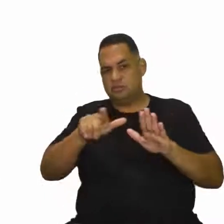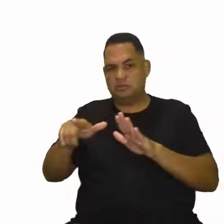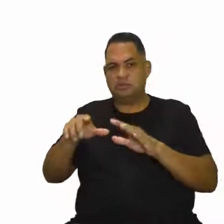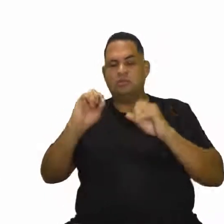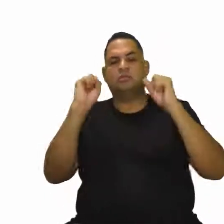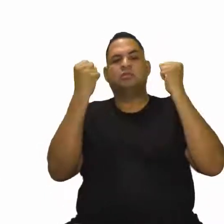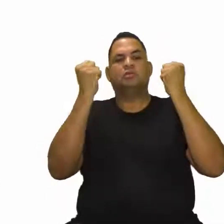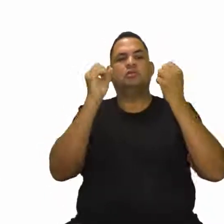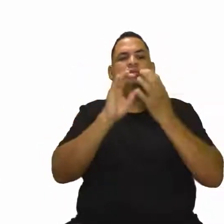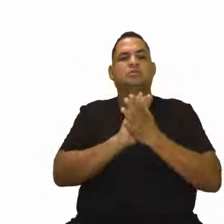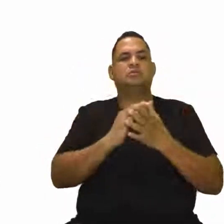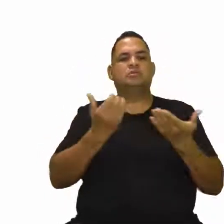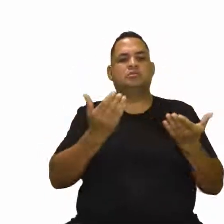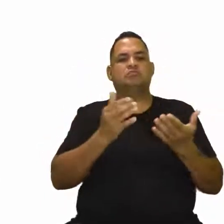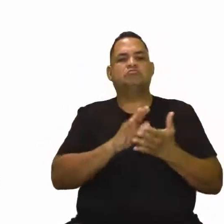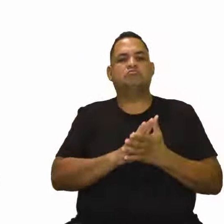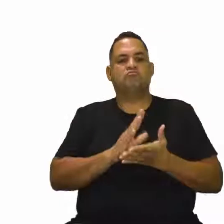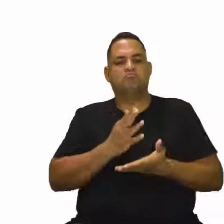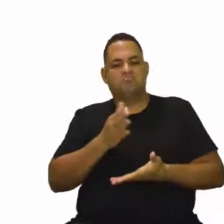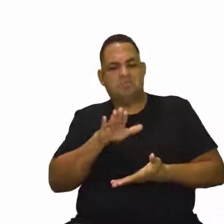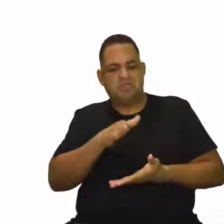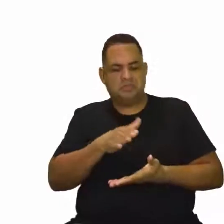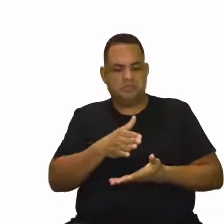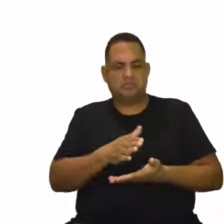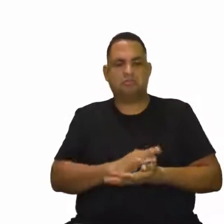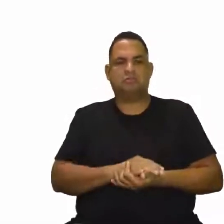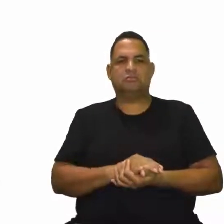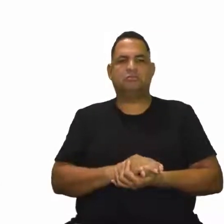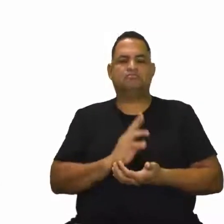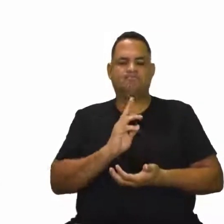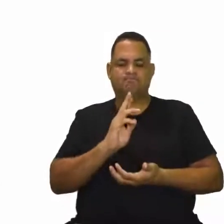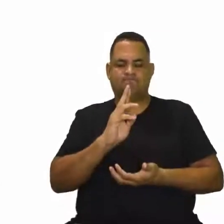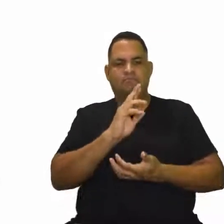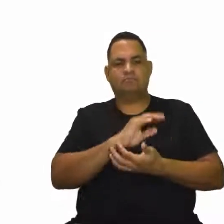atividades podem ser aeróbicas de intensidade moderada.